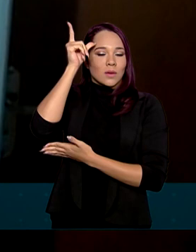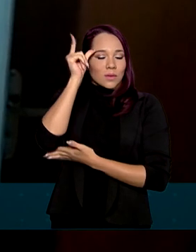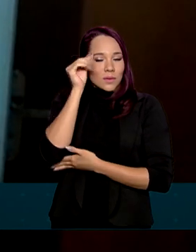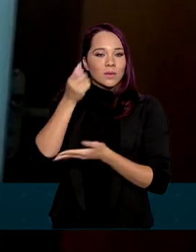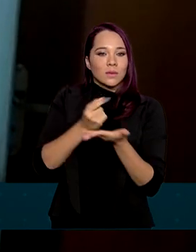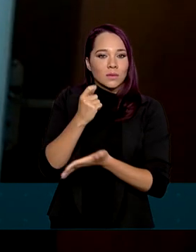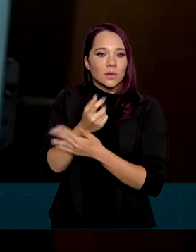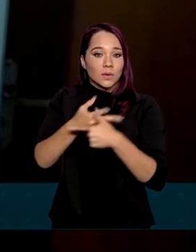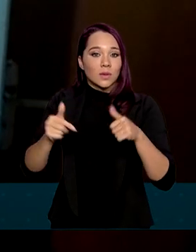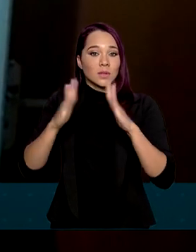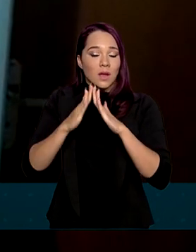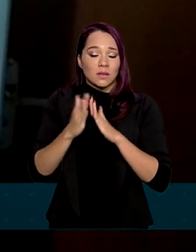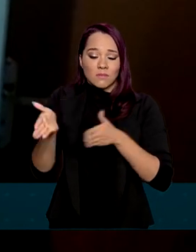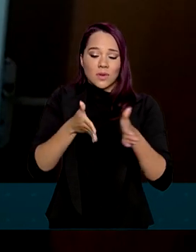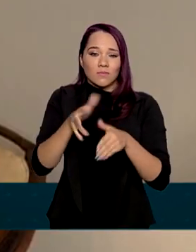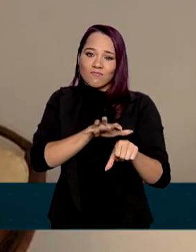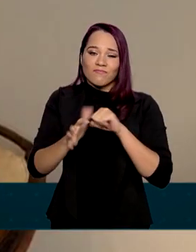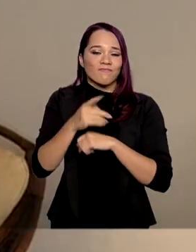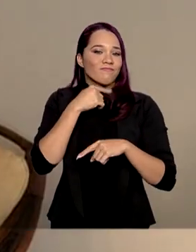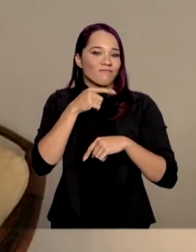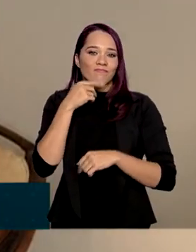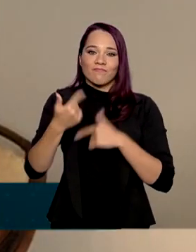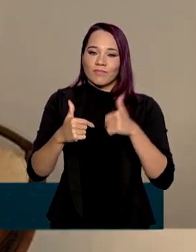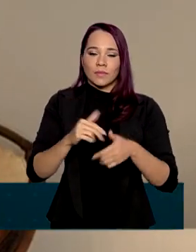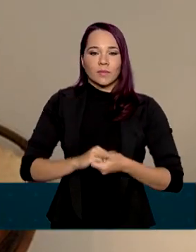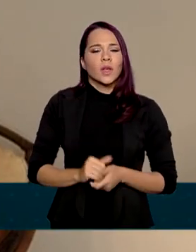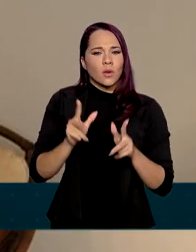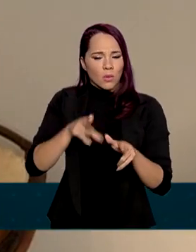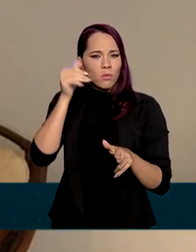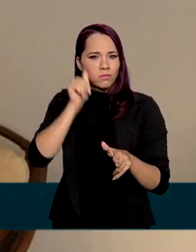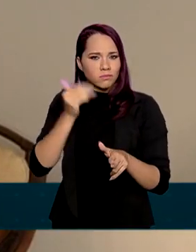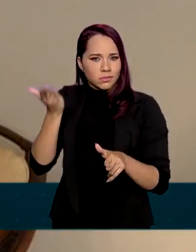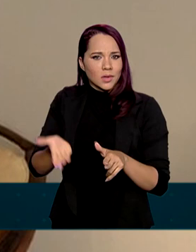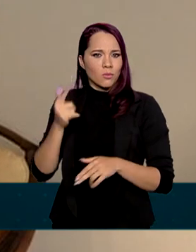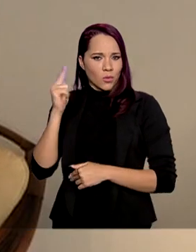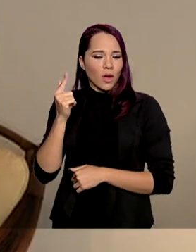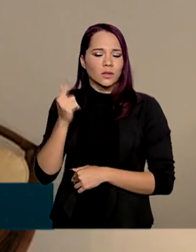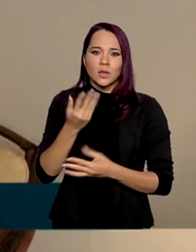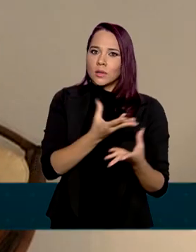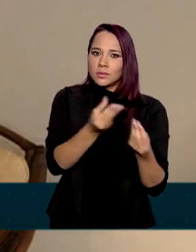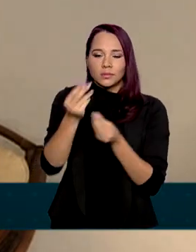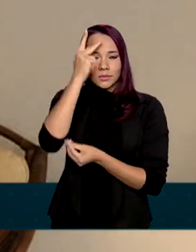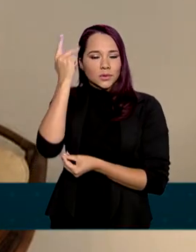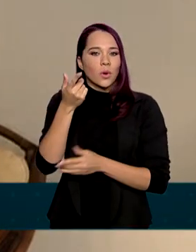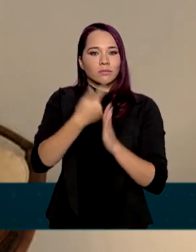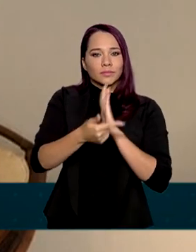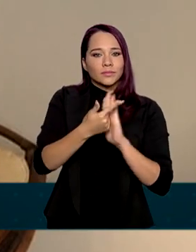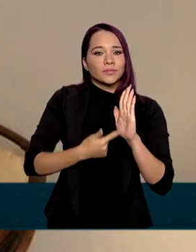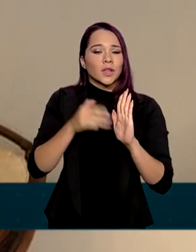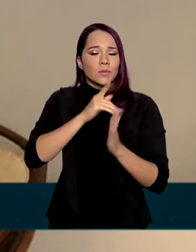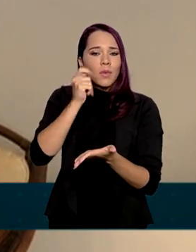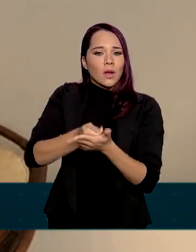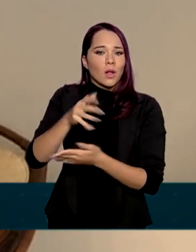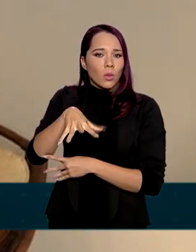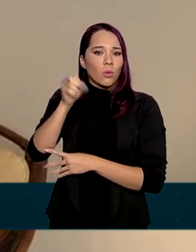com essa epidemia eu não estou trabalhando. Assim como Maria de Fátima, muitos brasileiros tiveram isenção na tarifa de